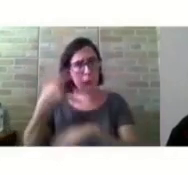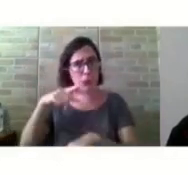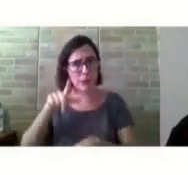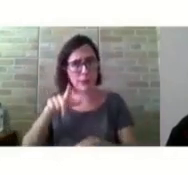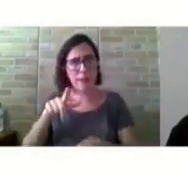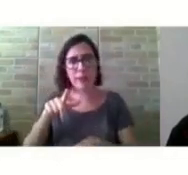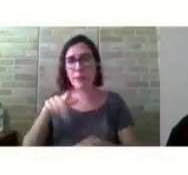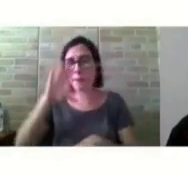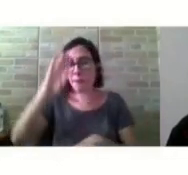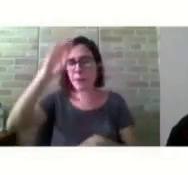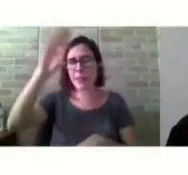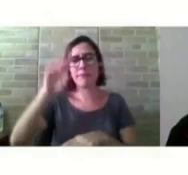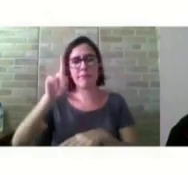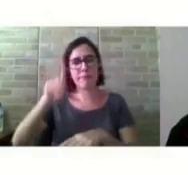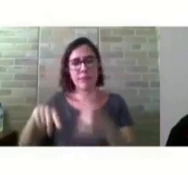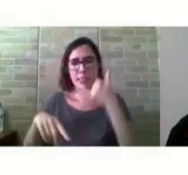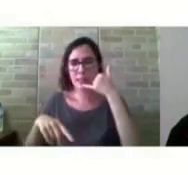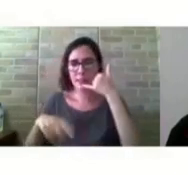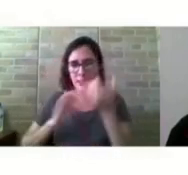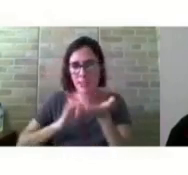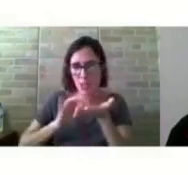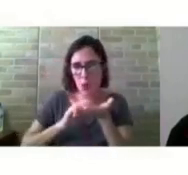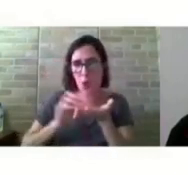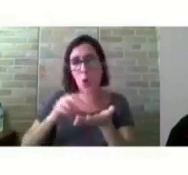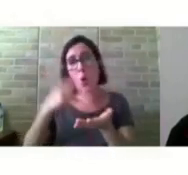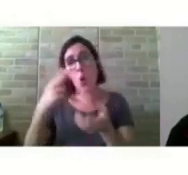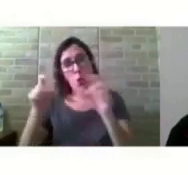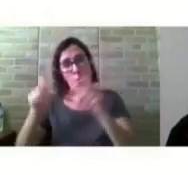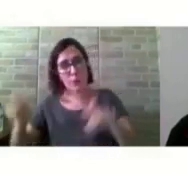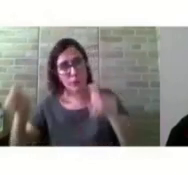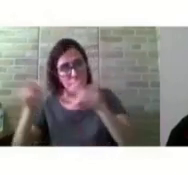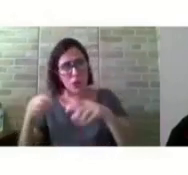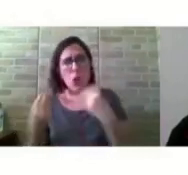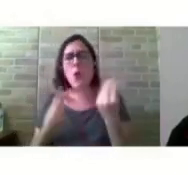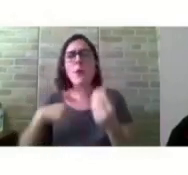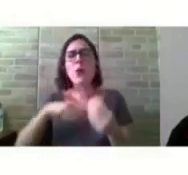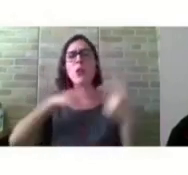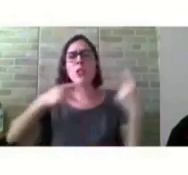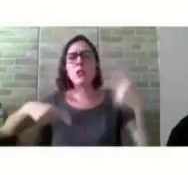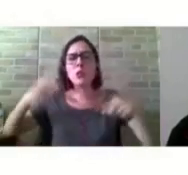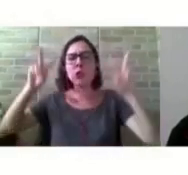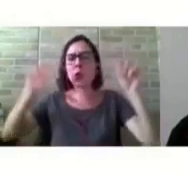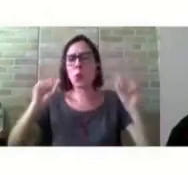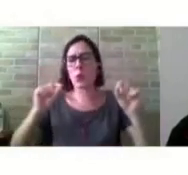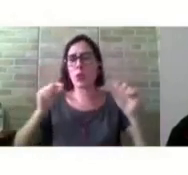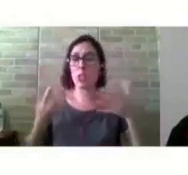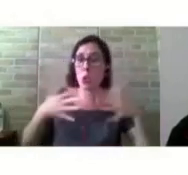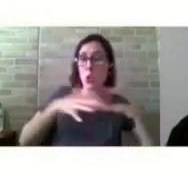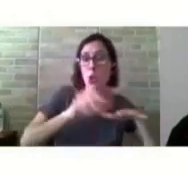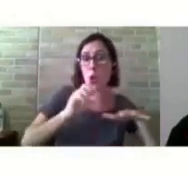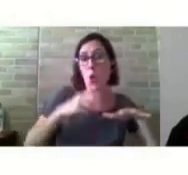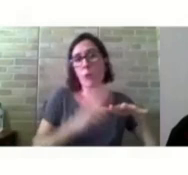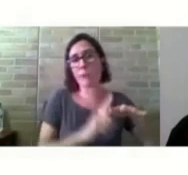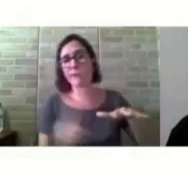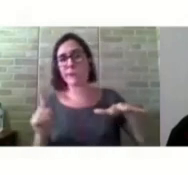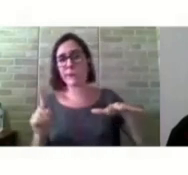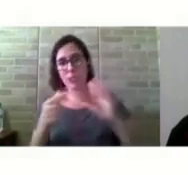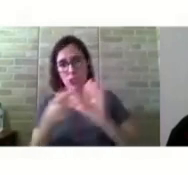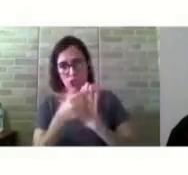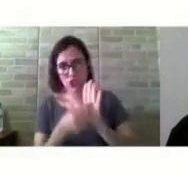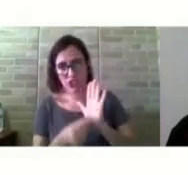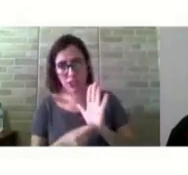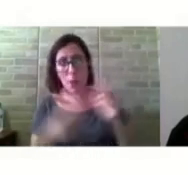celular ou computador, para discutirmos sobre a inclusão e exclusão digital, temos que primeiramente refletir sobre a